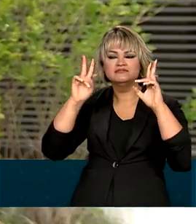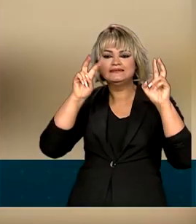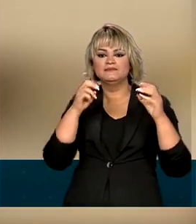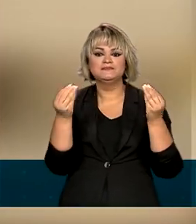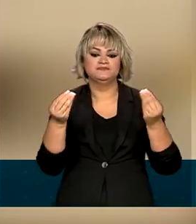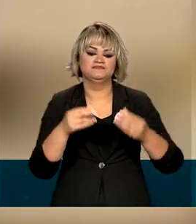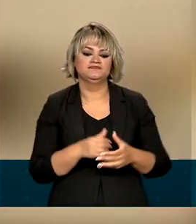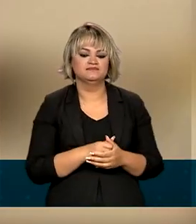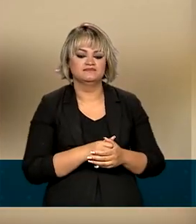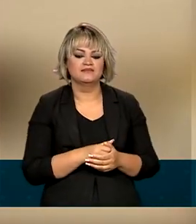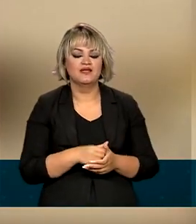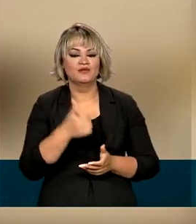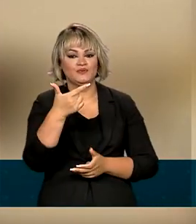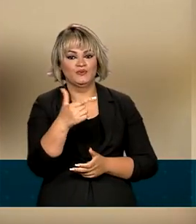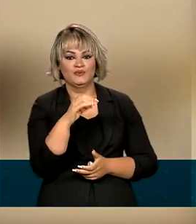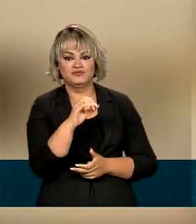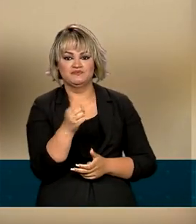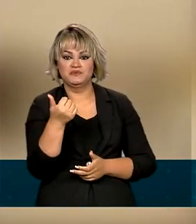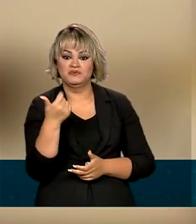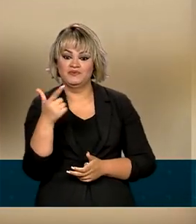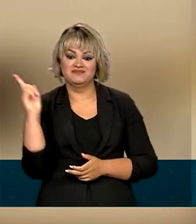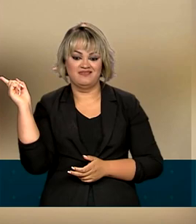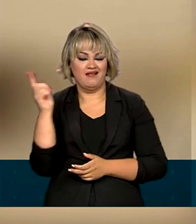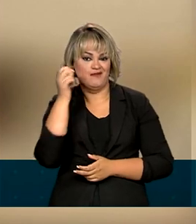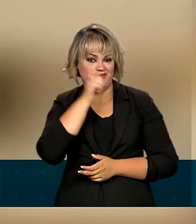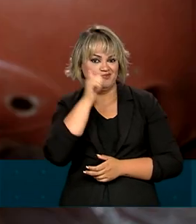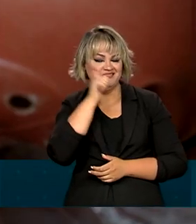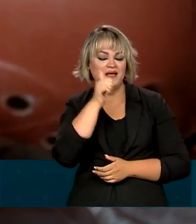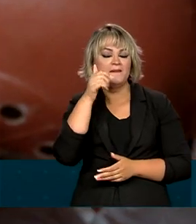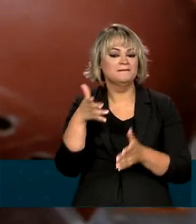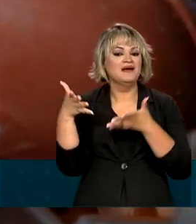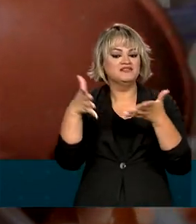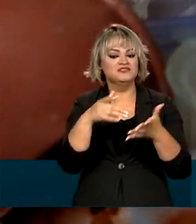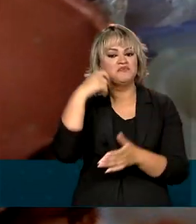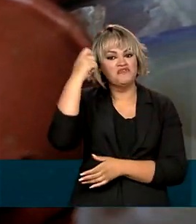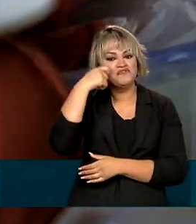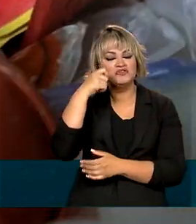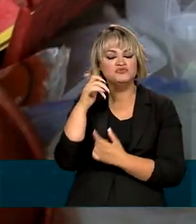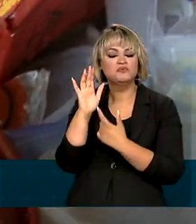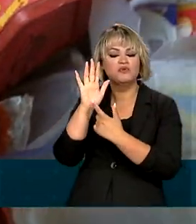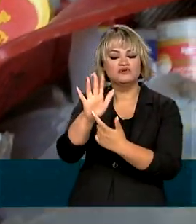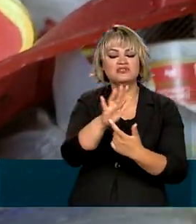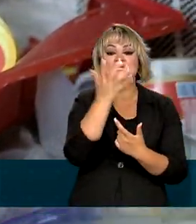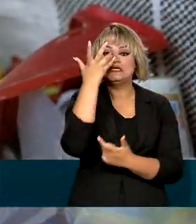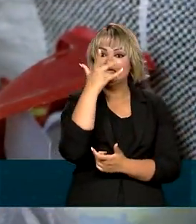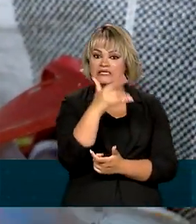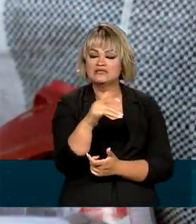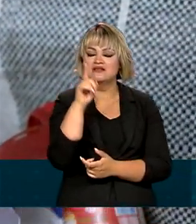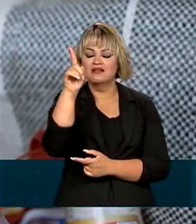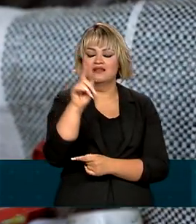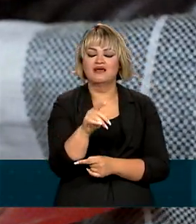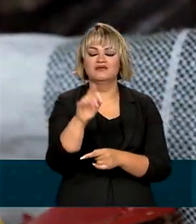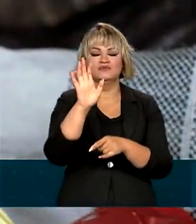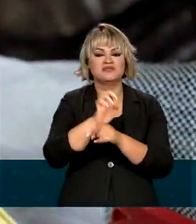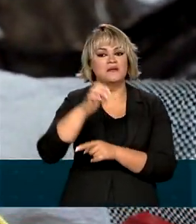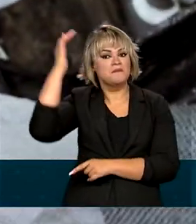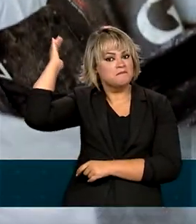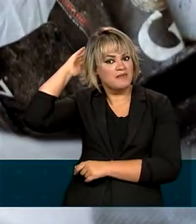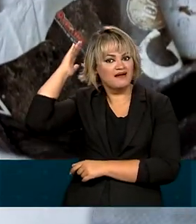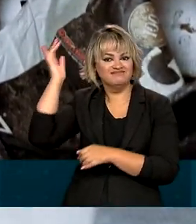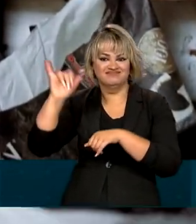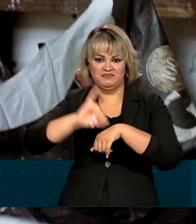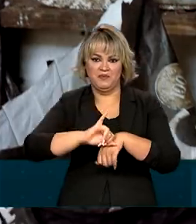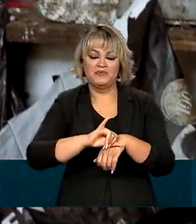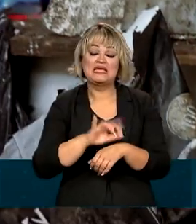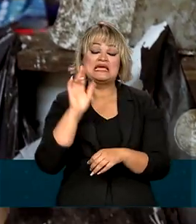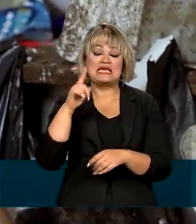tema. Desde 2012, Márcia participa da mostra levando os vídeos para crianças em Belém do Pará. Para ela, o